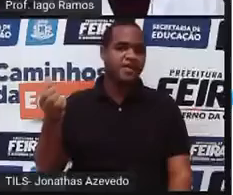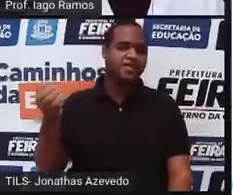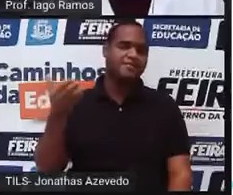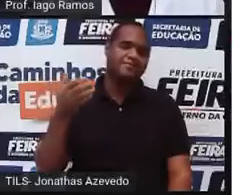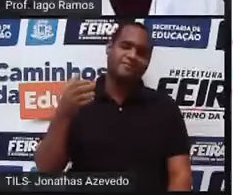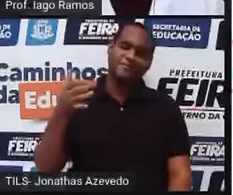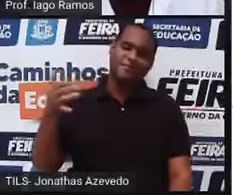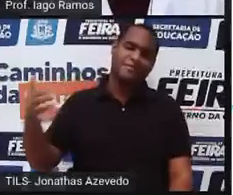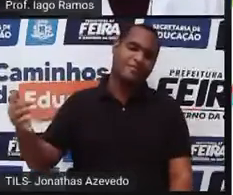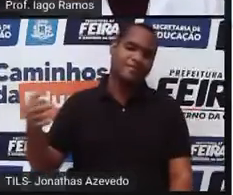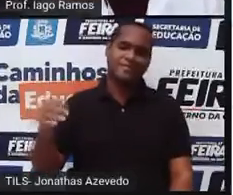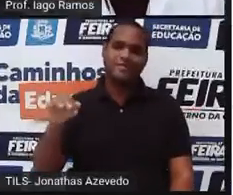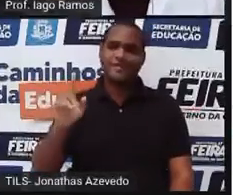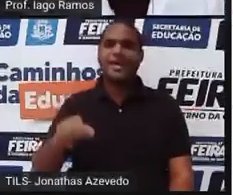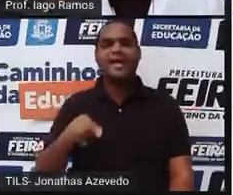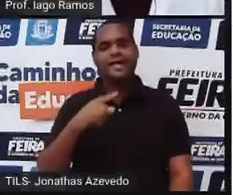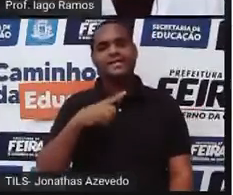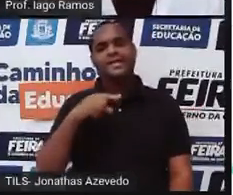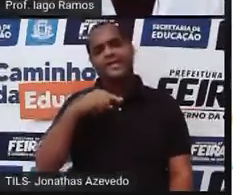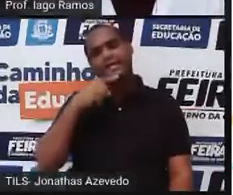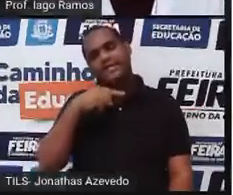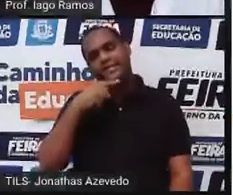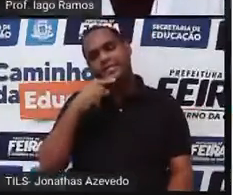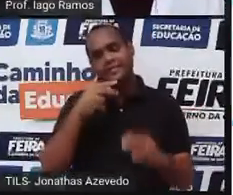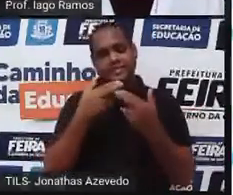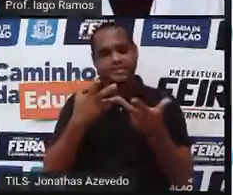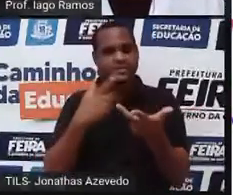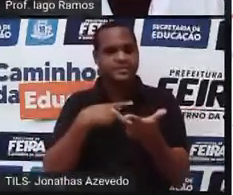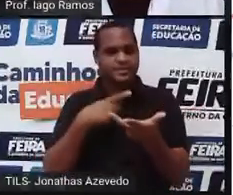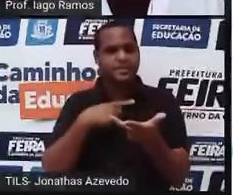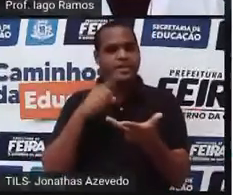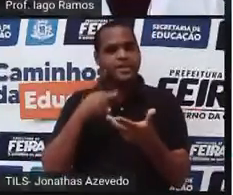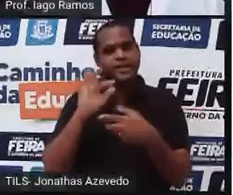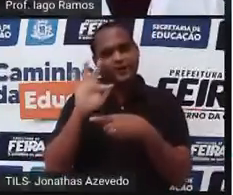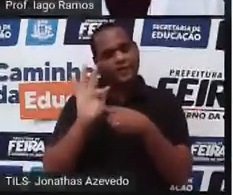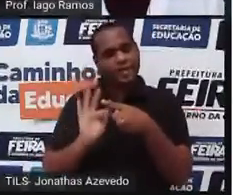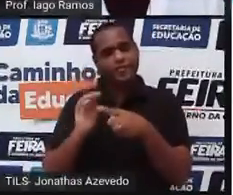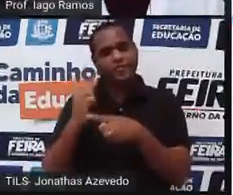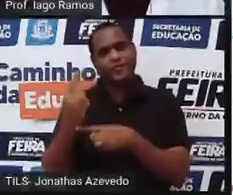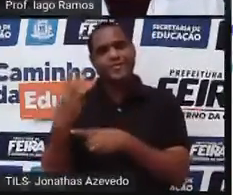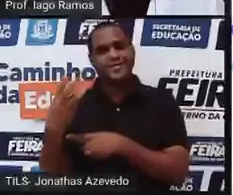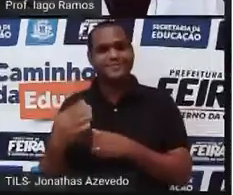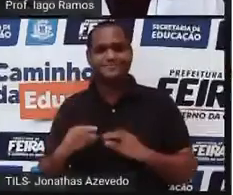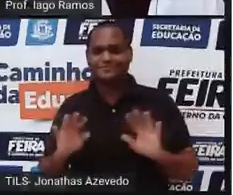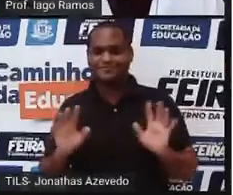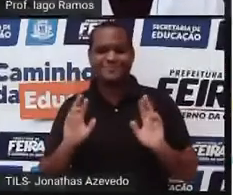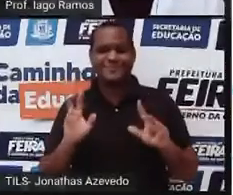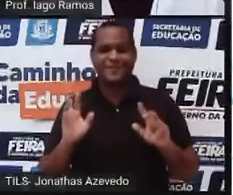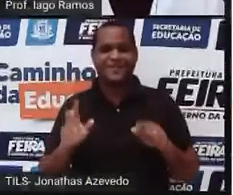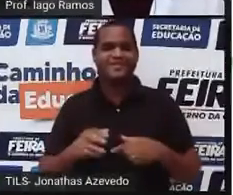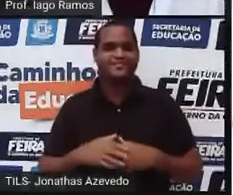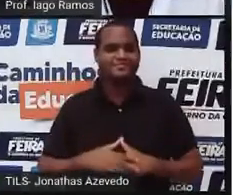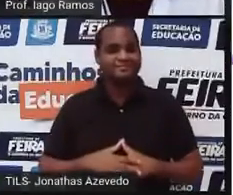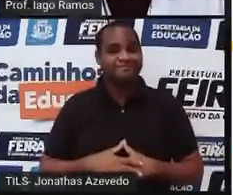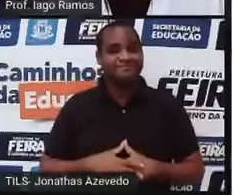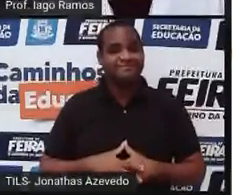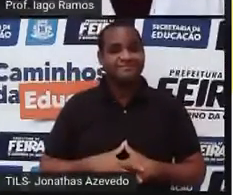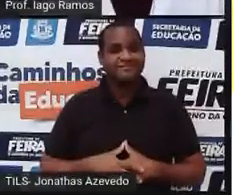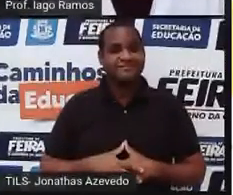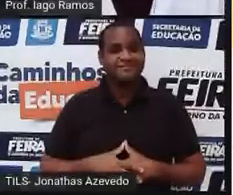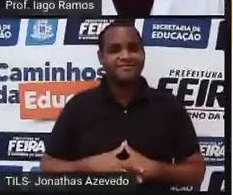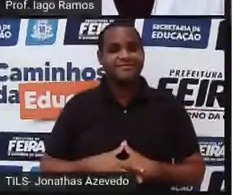infinitamente não é gerada pela fração 1 terço. Olha que coisa, né?